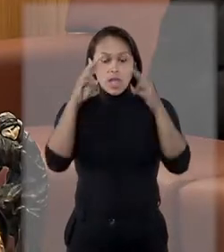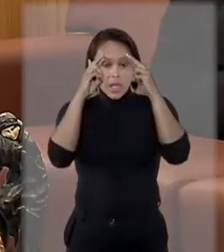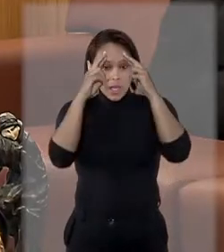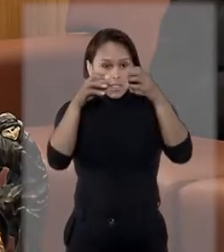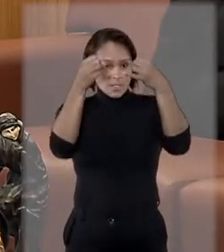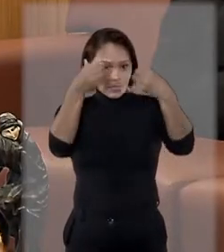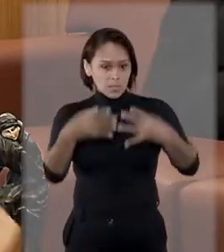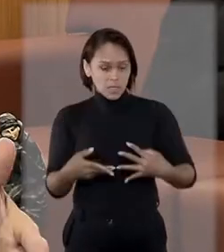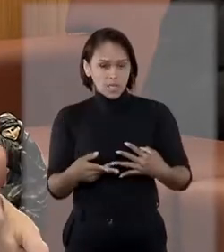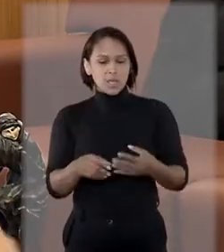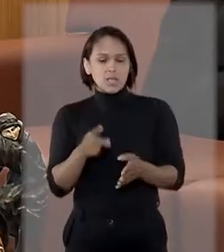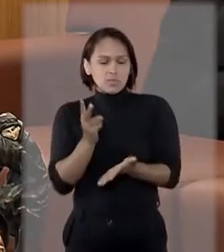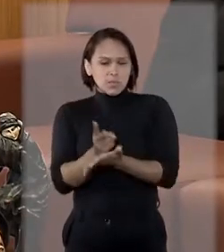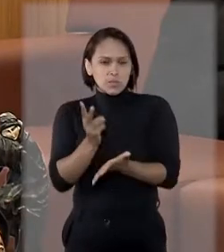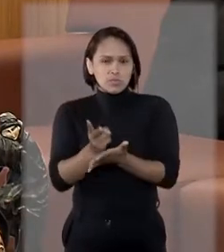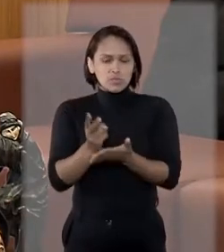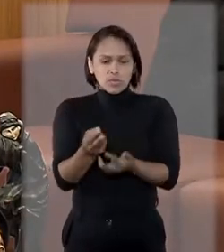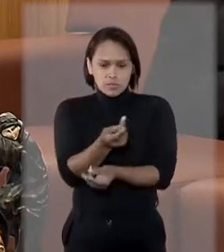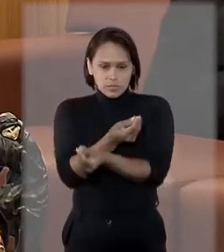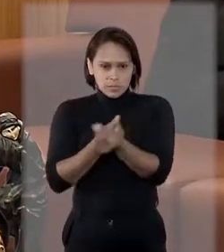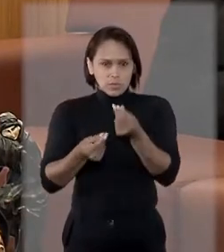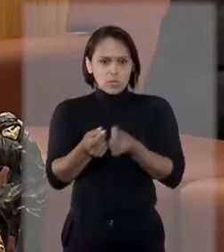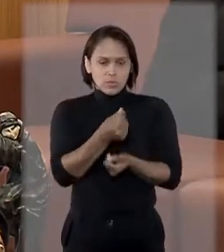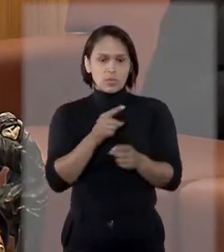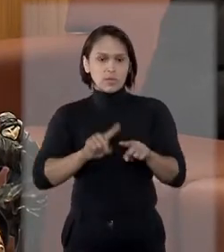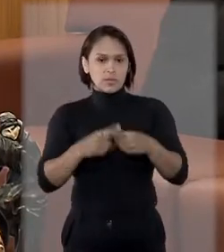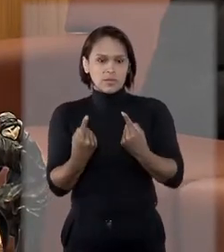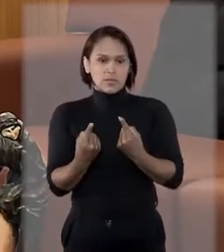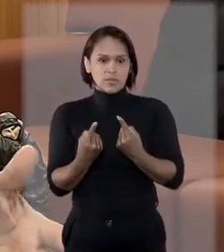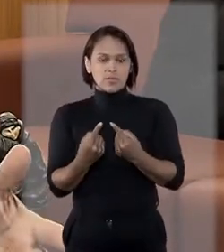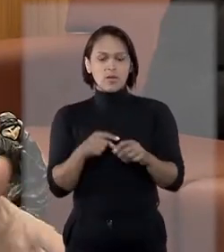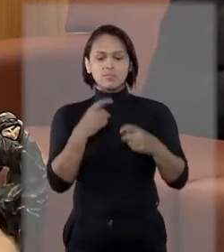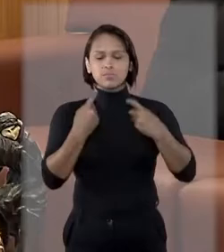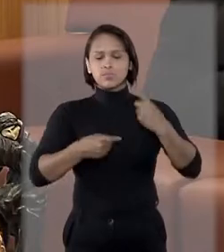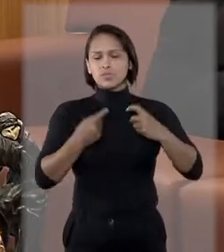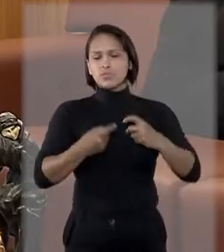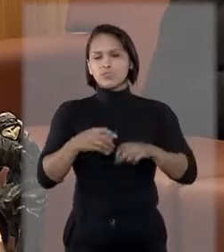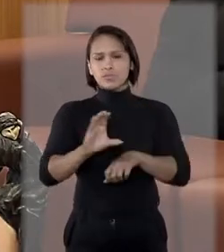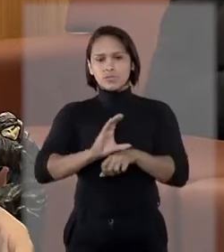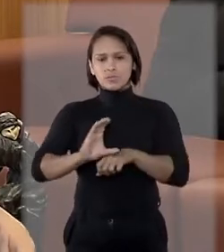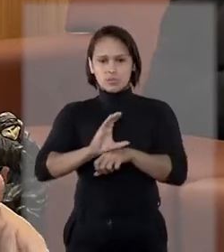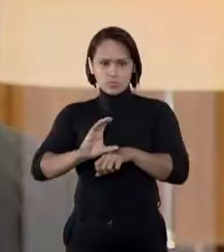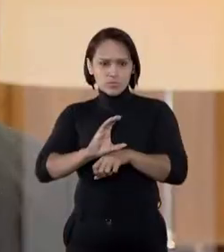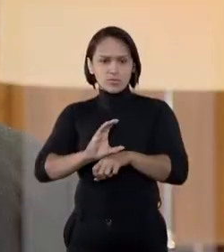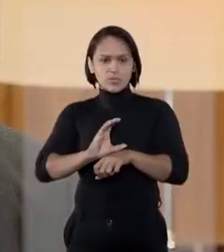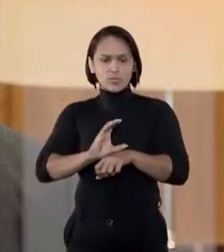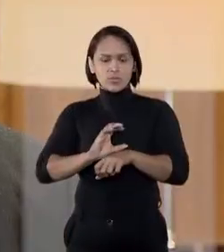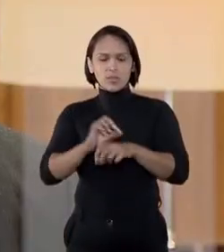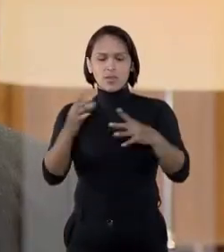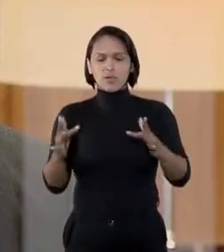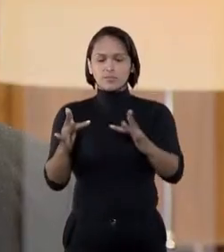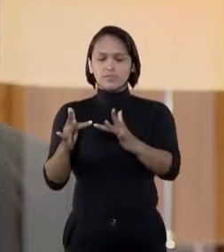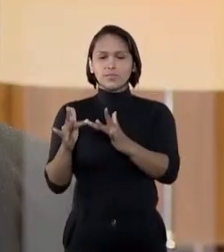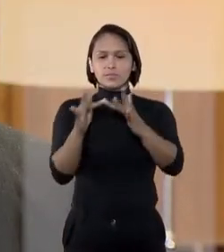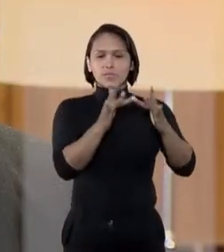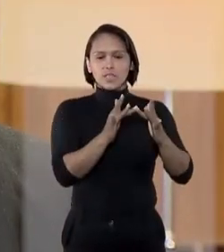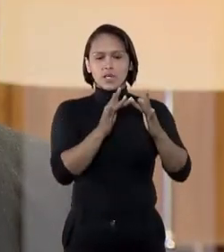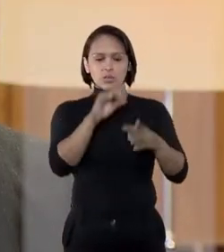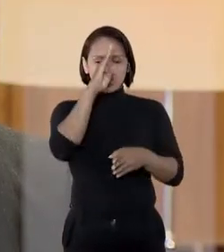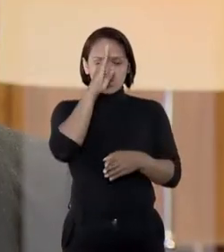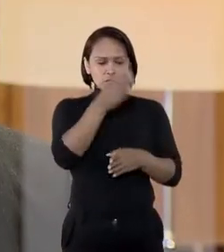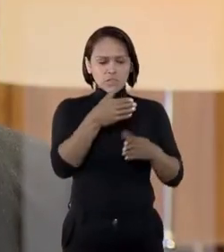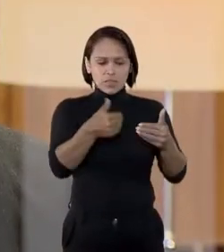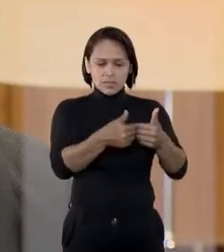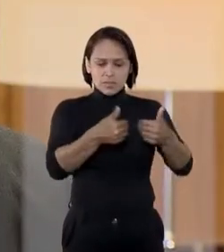diz respeito ao funcionamento pleno de atividade econômica. Portanto, uma discussão constitucional que se vincula diretamente